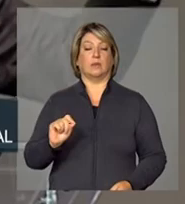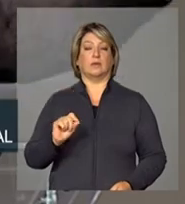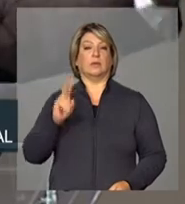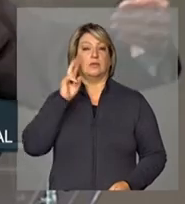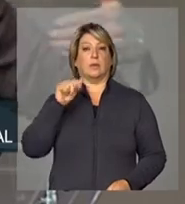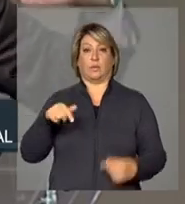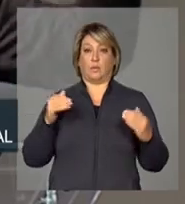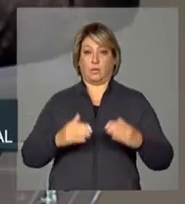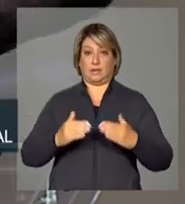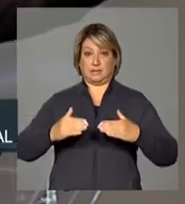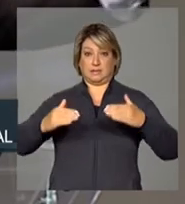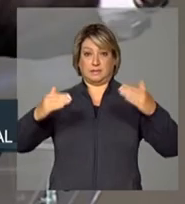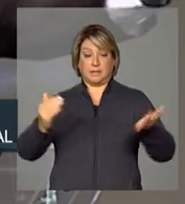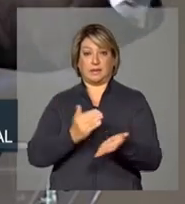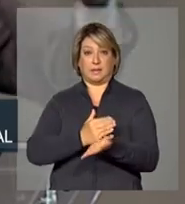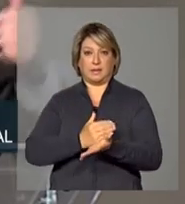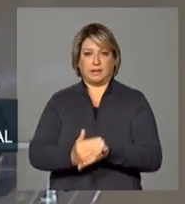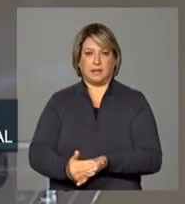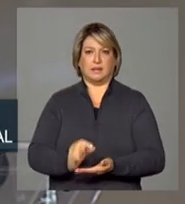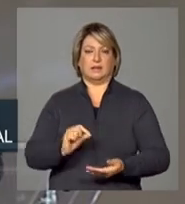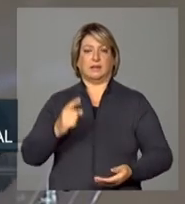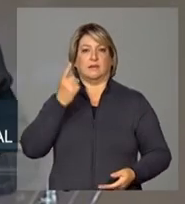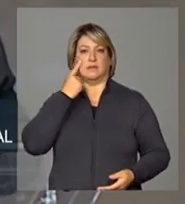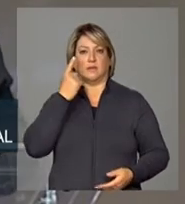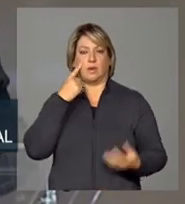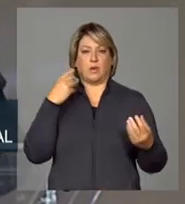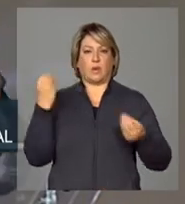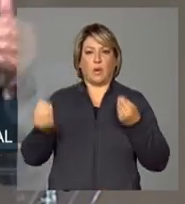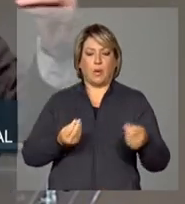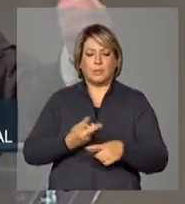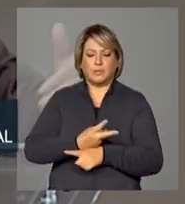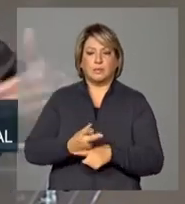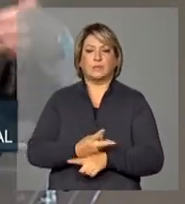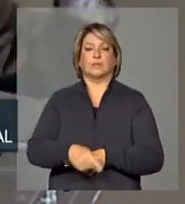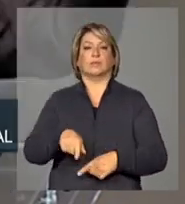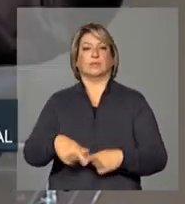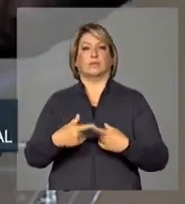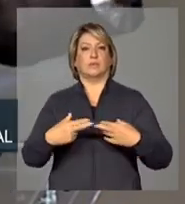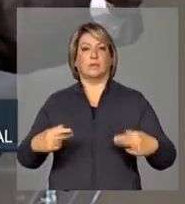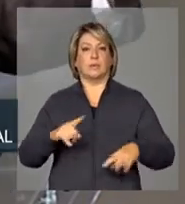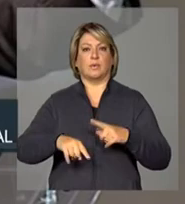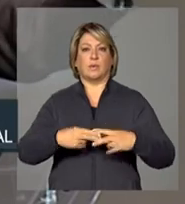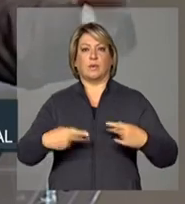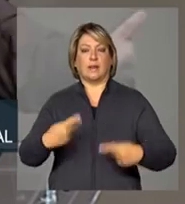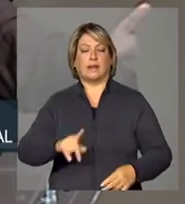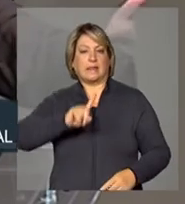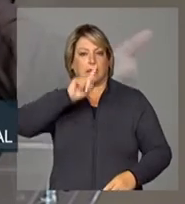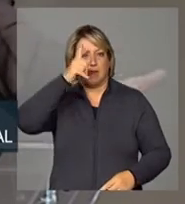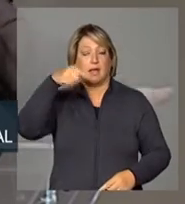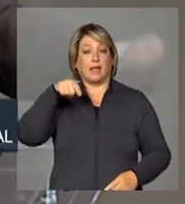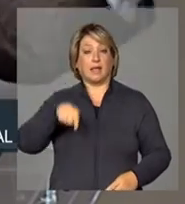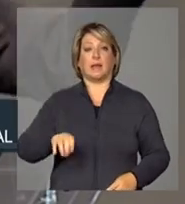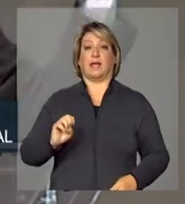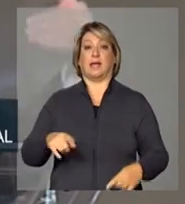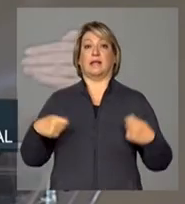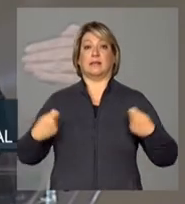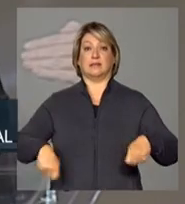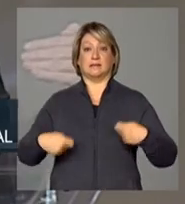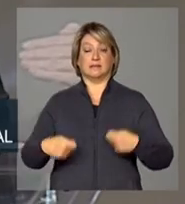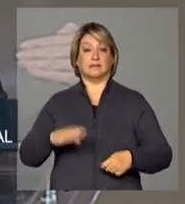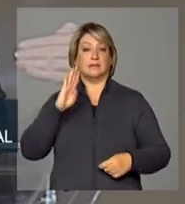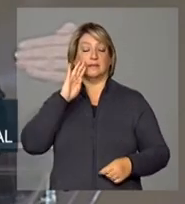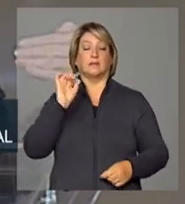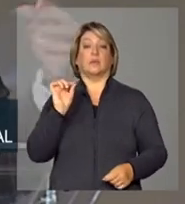a partir da exploração, sobretudo de recursos naturais, ele é necessariamente algo